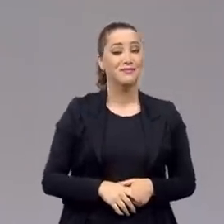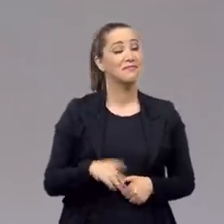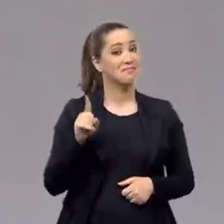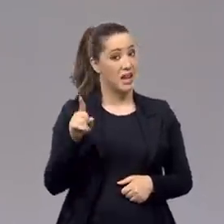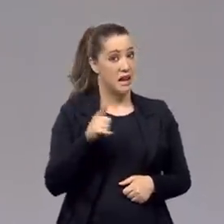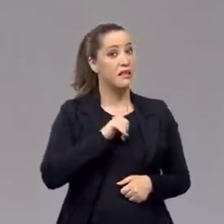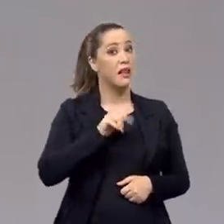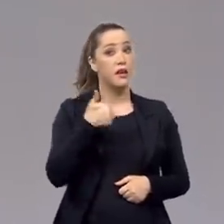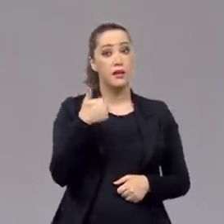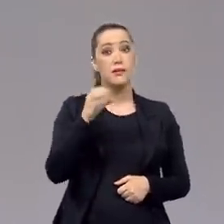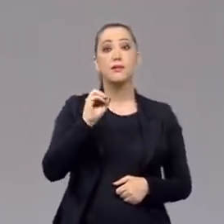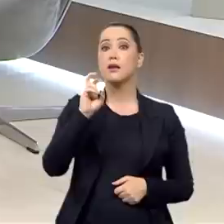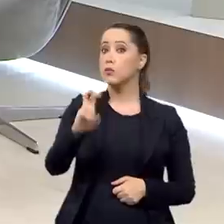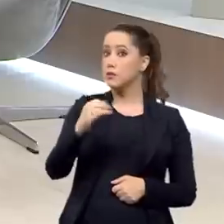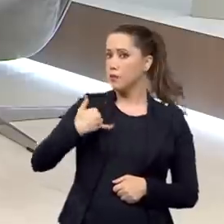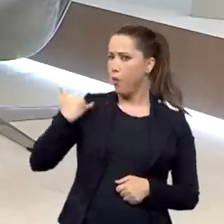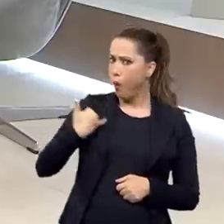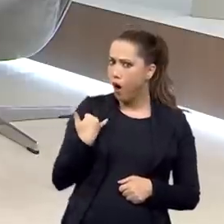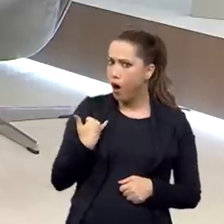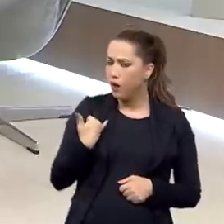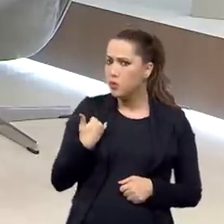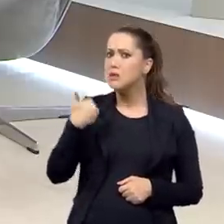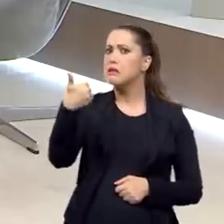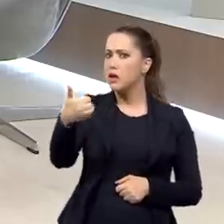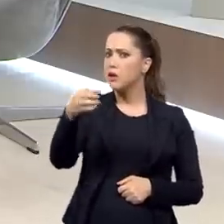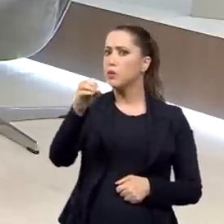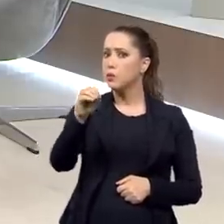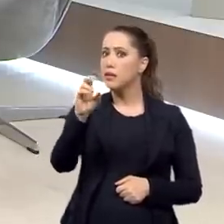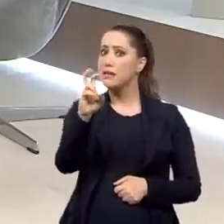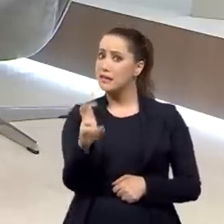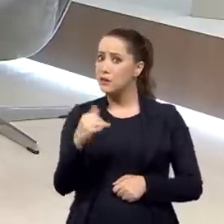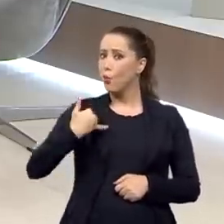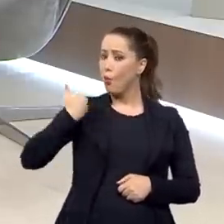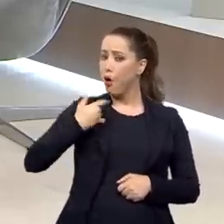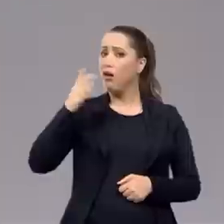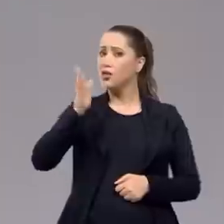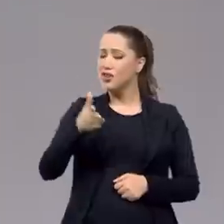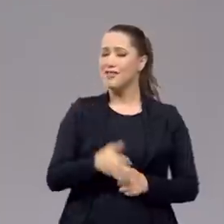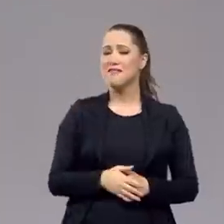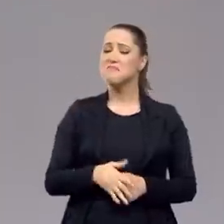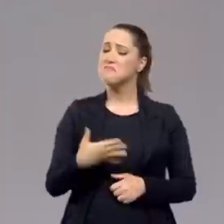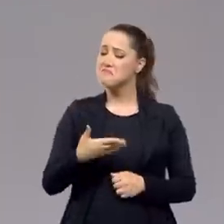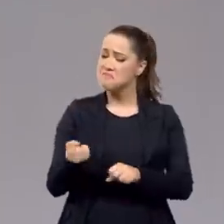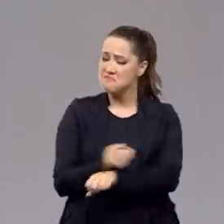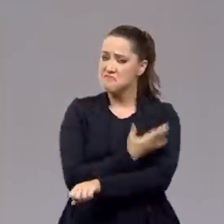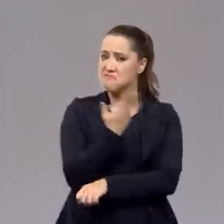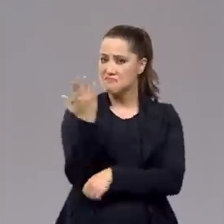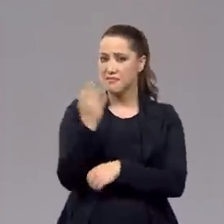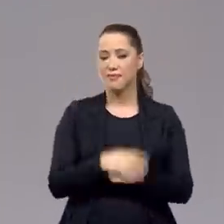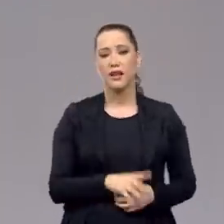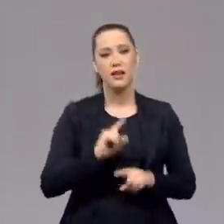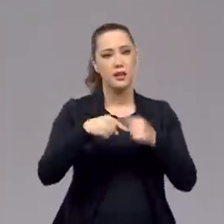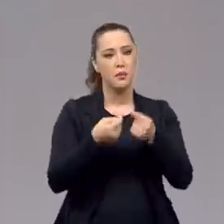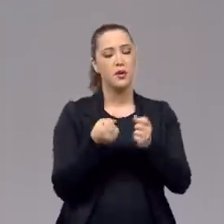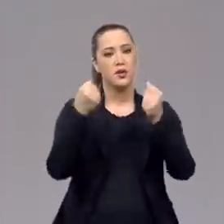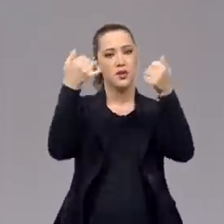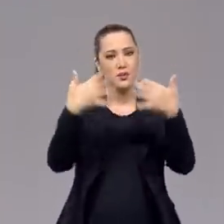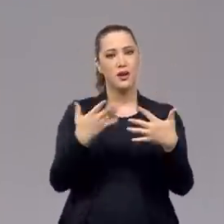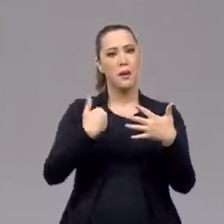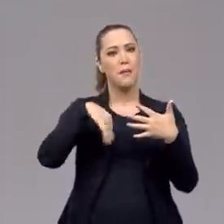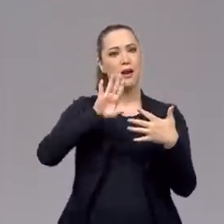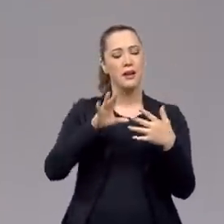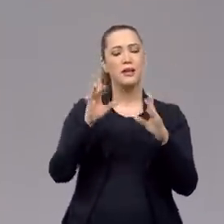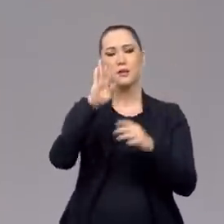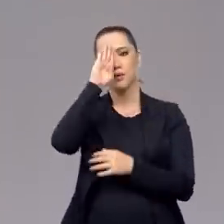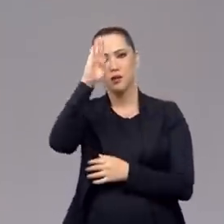105 anos, viu? Está aí. Que relato emocionante, viu? Daqui a pouquinho, general, nós vamos conversar um pouco mais, principalmente também